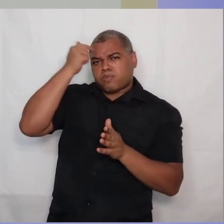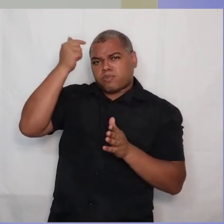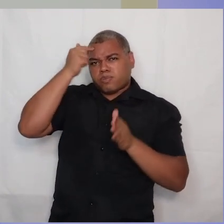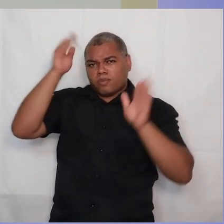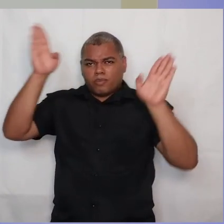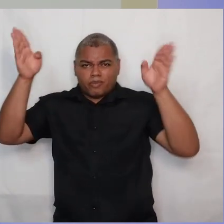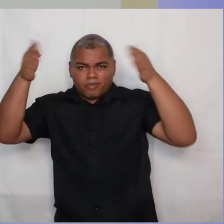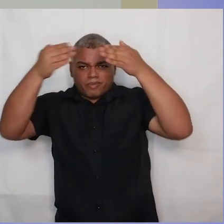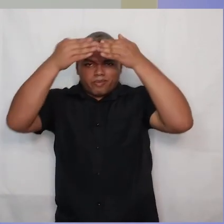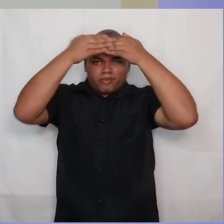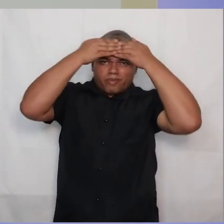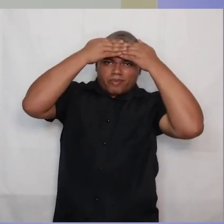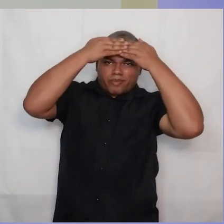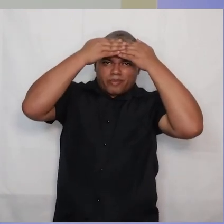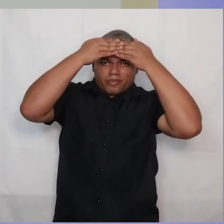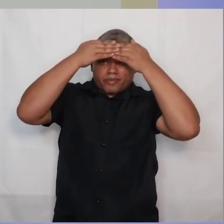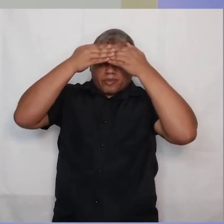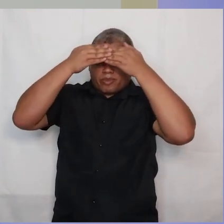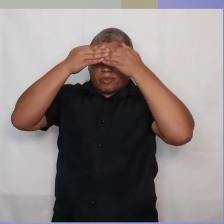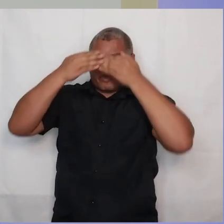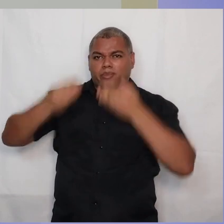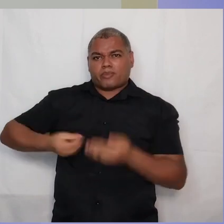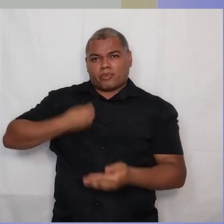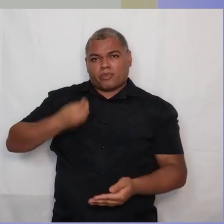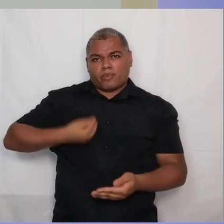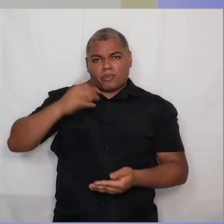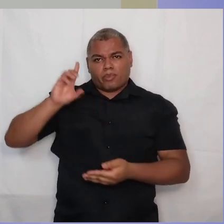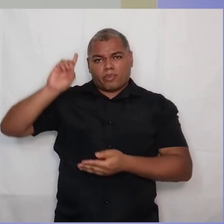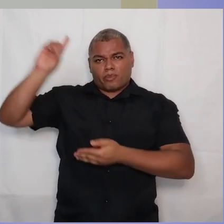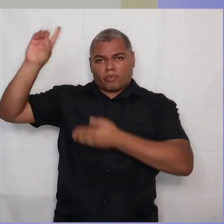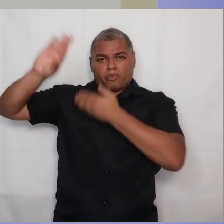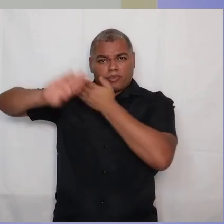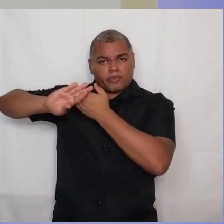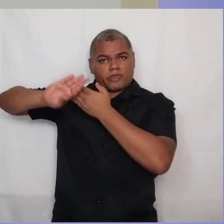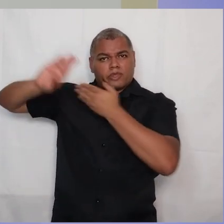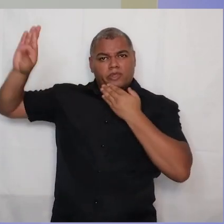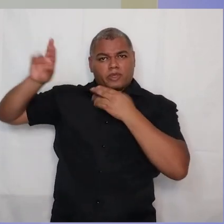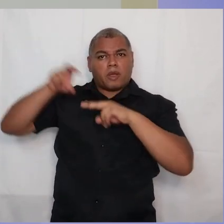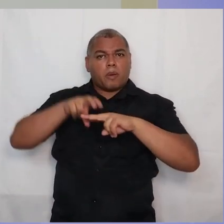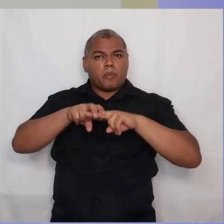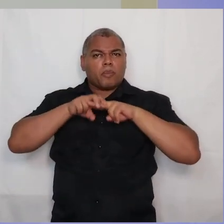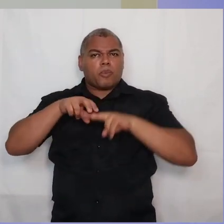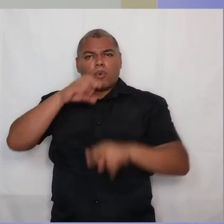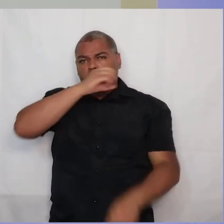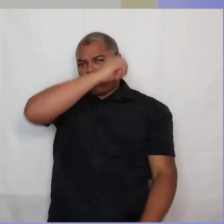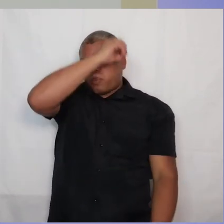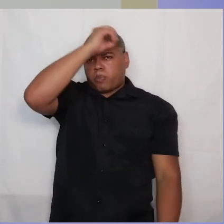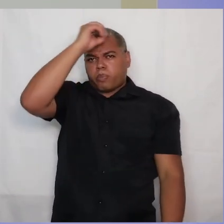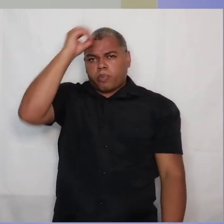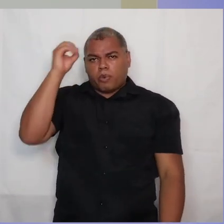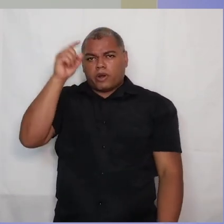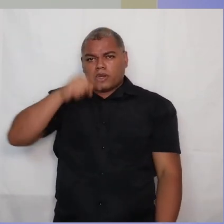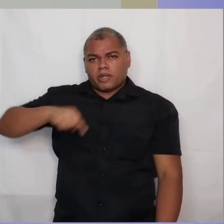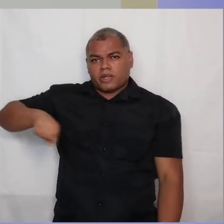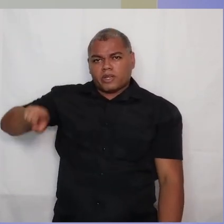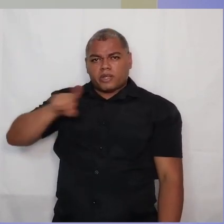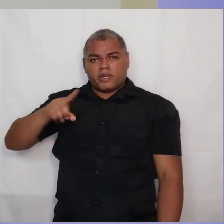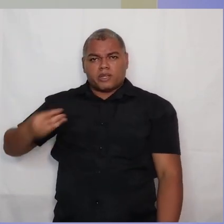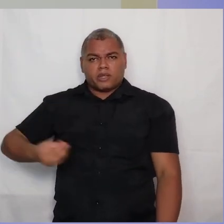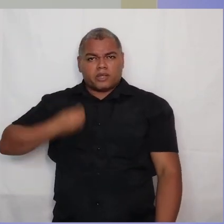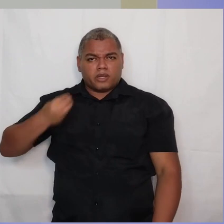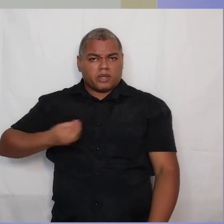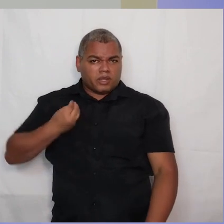obscurecido separados da vida que Deus concede por causa da ignorância em que vivem pela